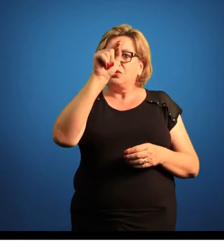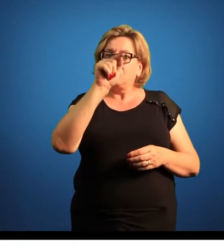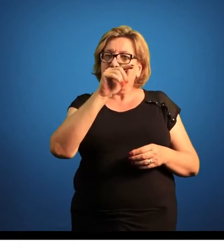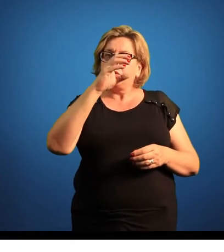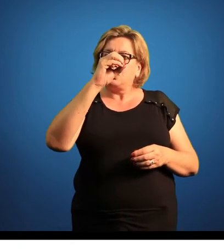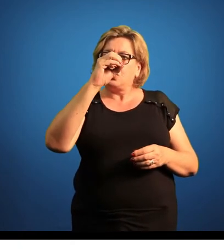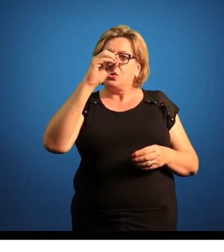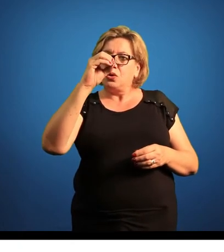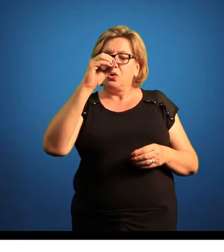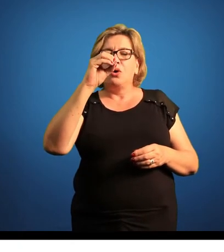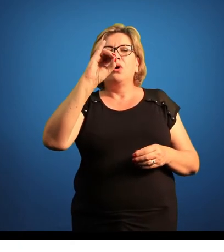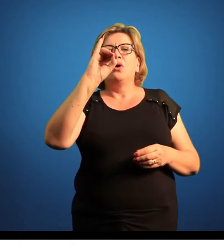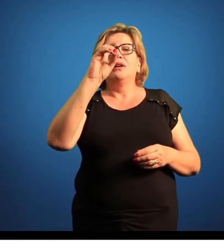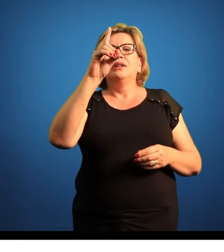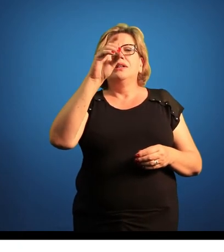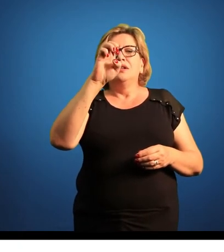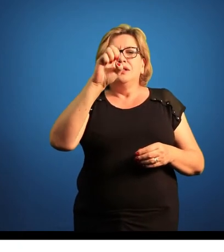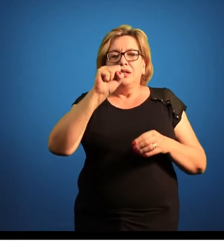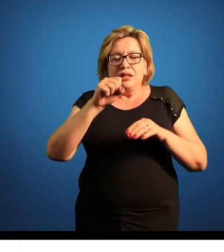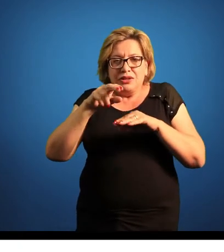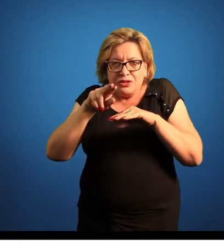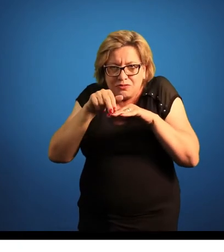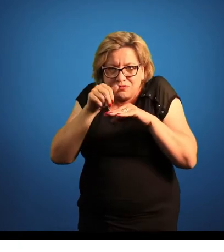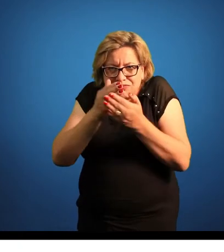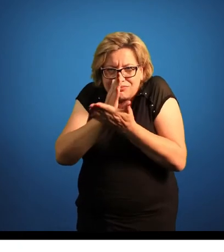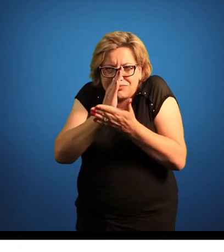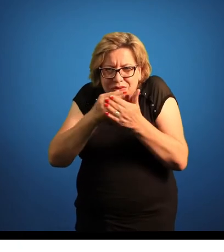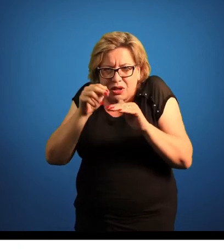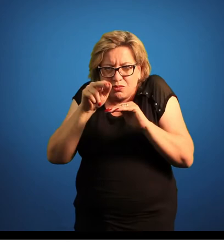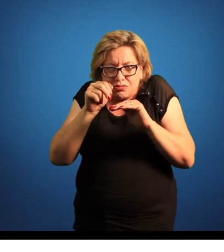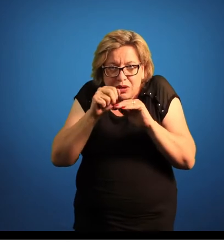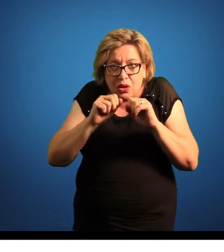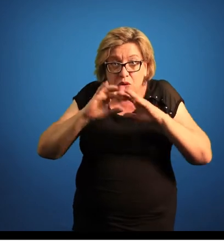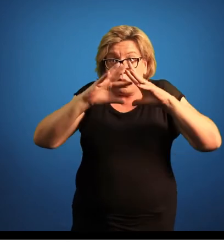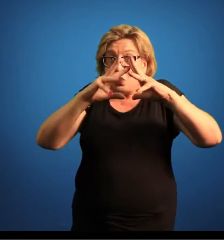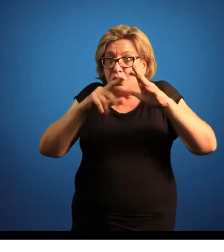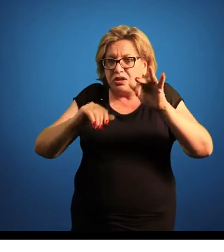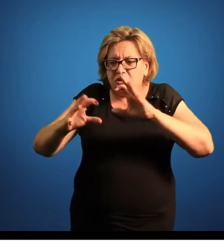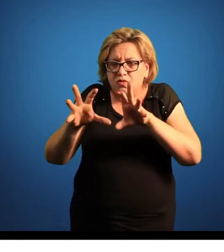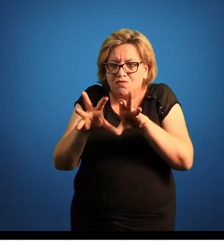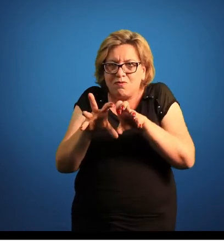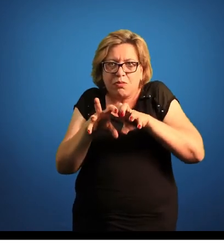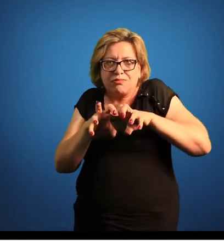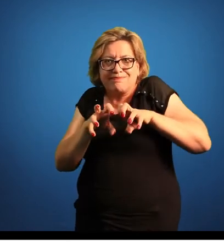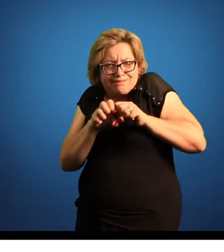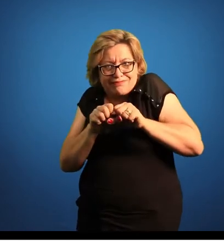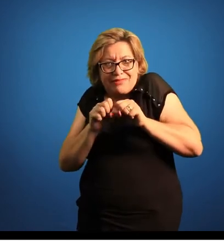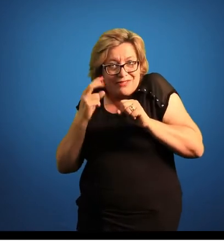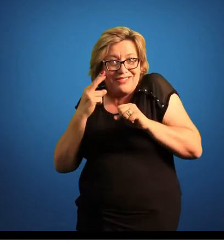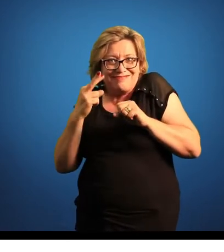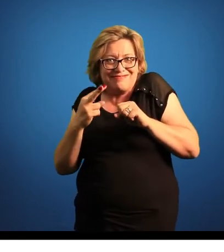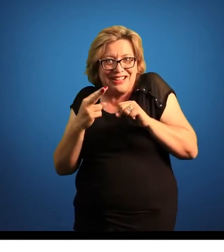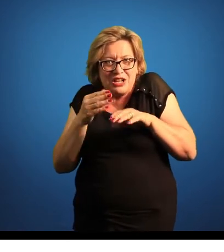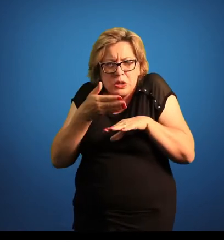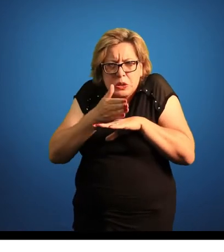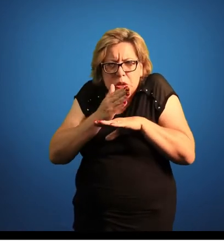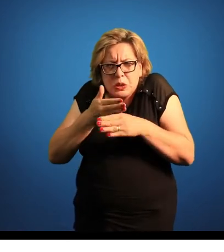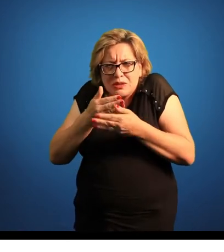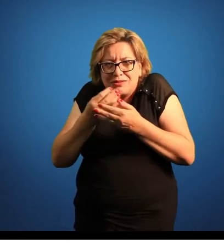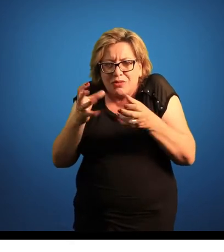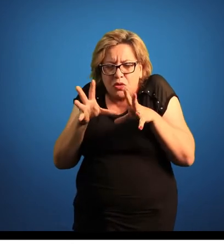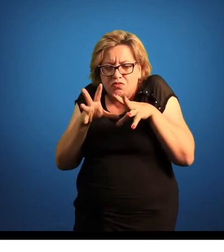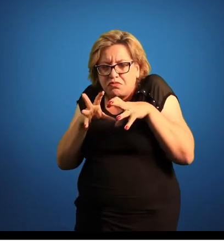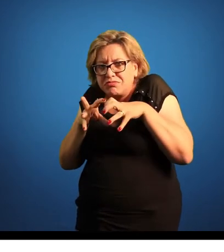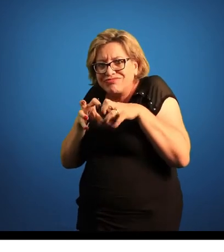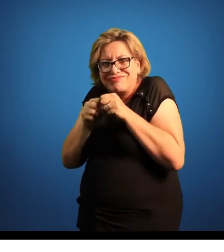são indivíduos. Tanto que se eu perturbar um cantinho dessa colônia, toda ela acaba se encolhendo, ó. Atrapalhei aqui um pouquinho. Toda